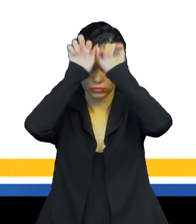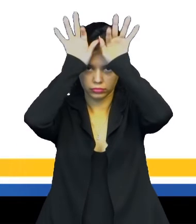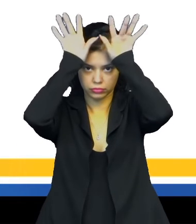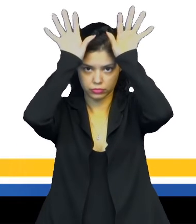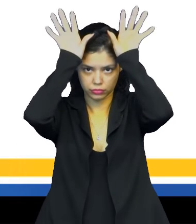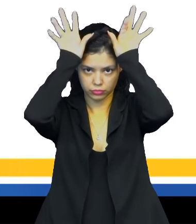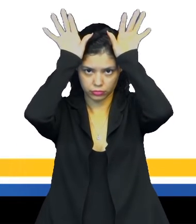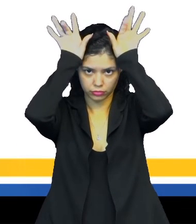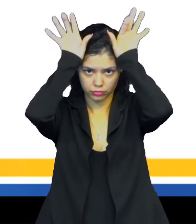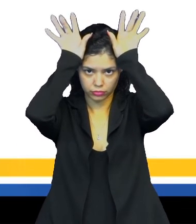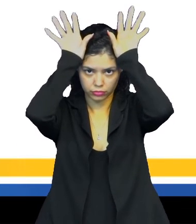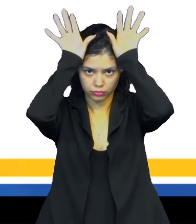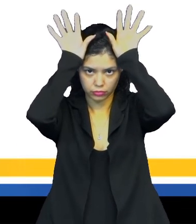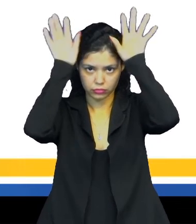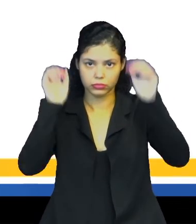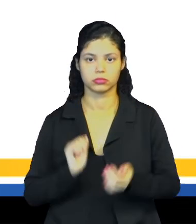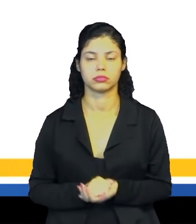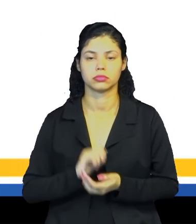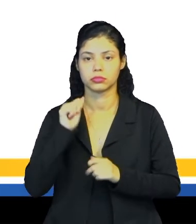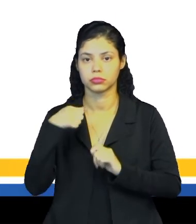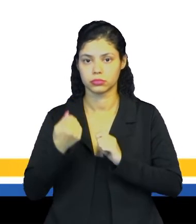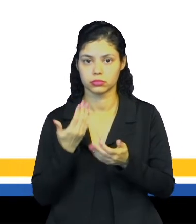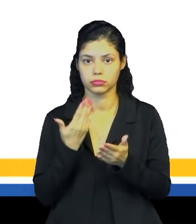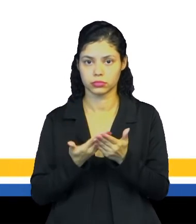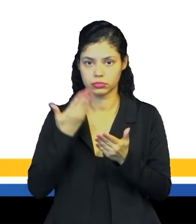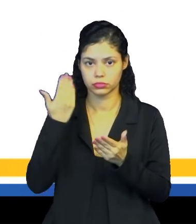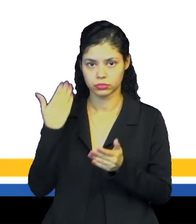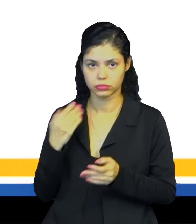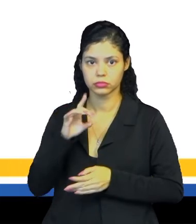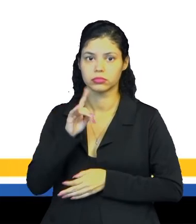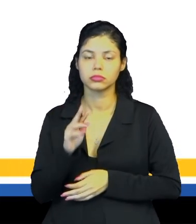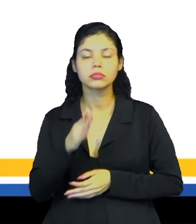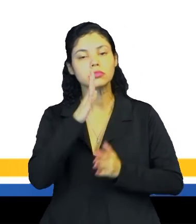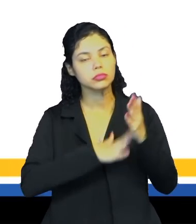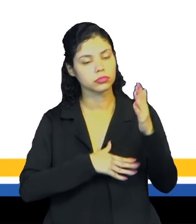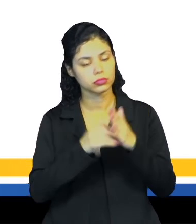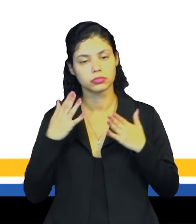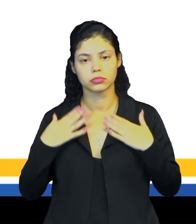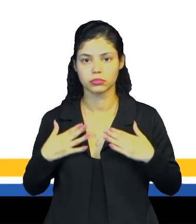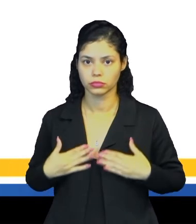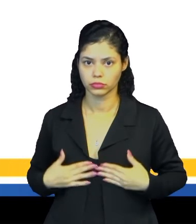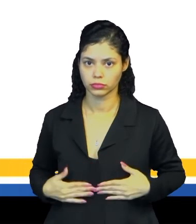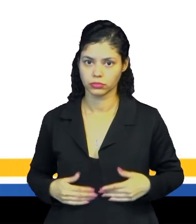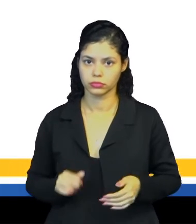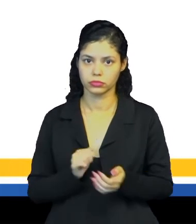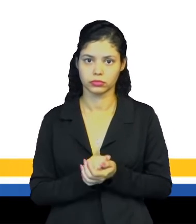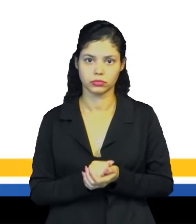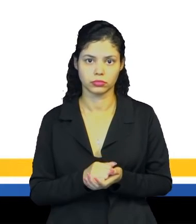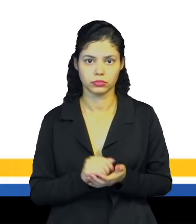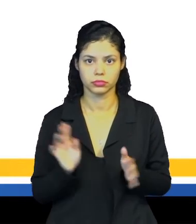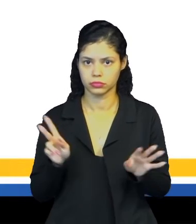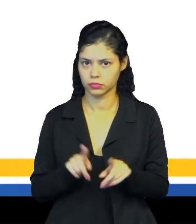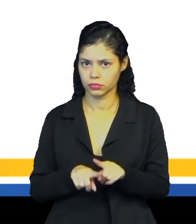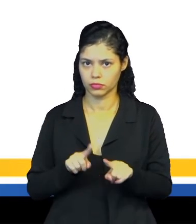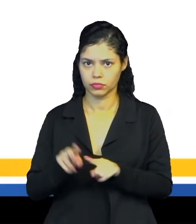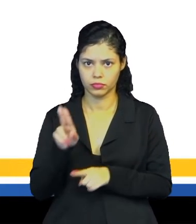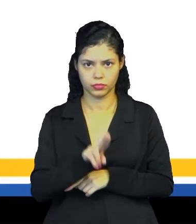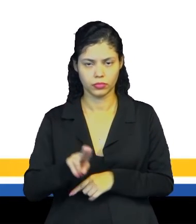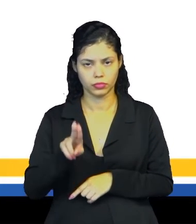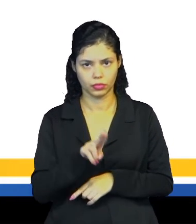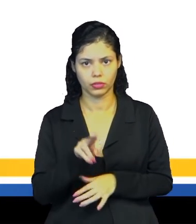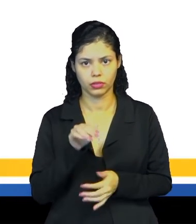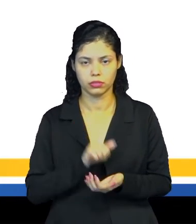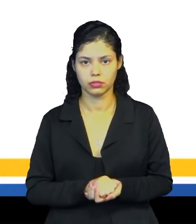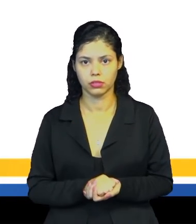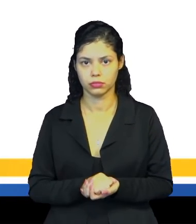E há uma importante simbologia por trás dos adornos e das pinturas corporais, tá, gente? Não é por acaso que eles utilizam